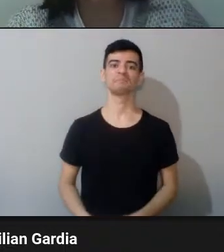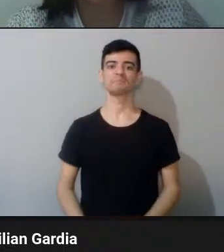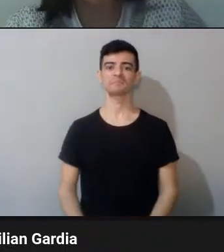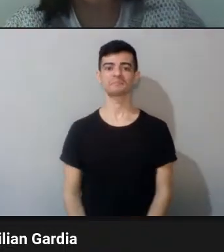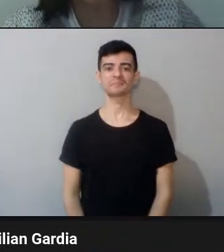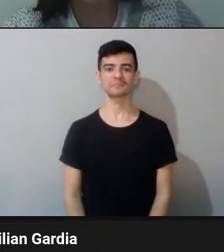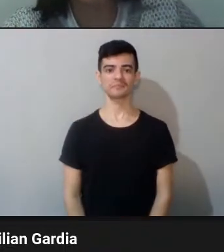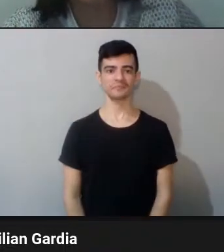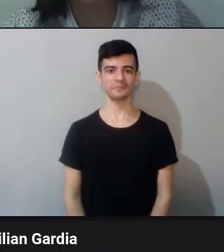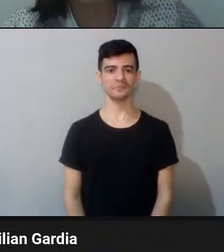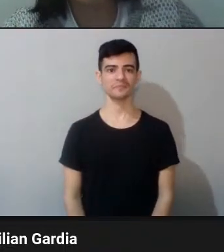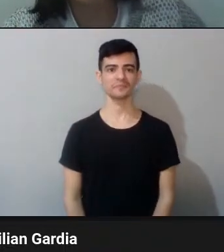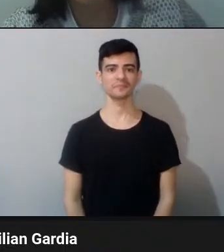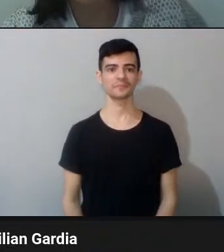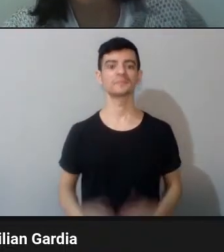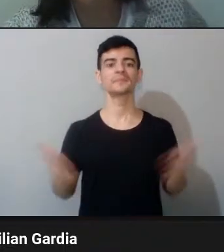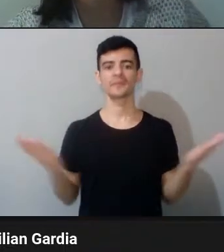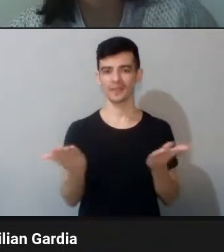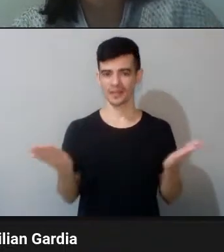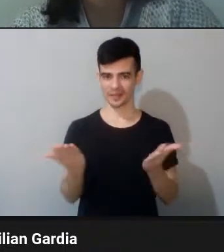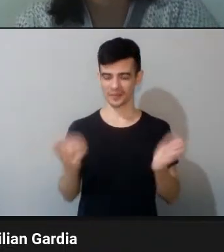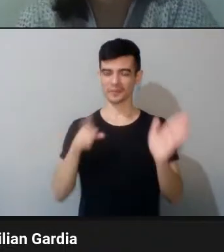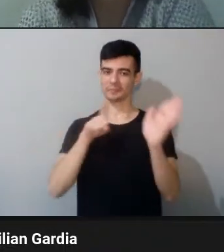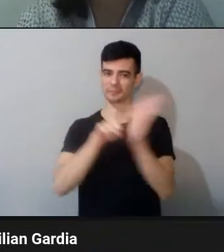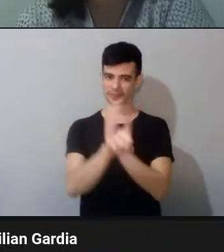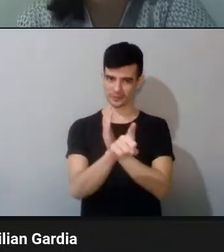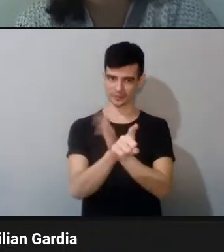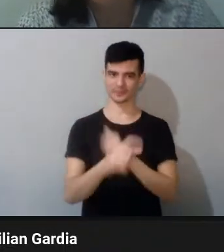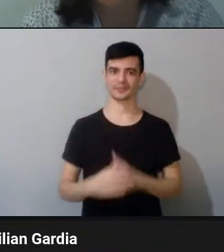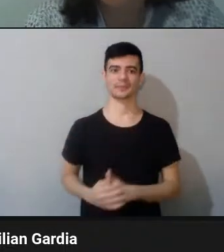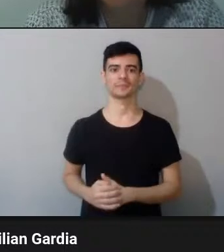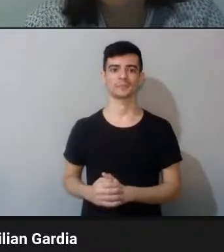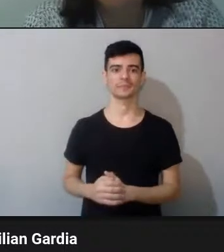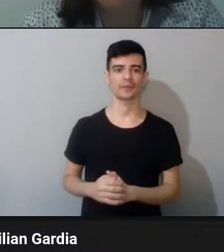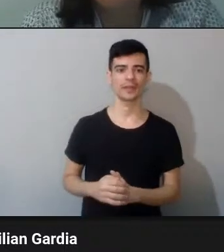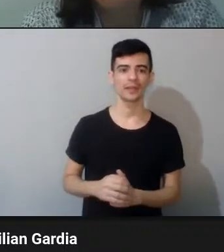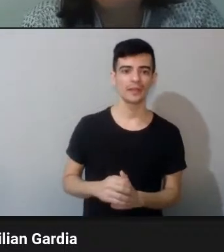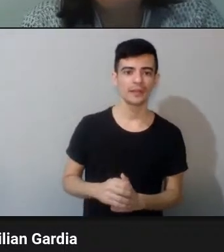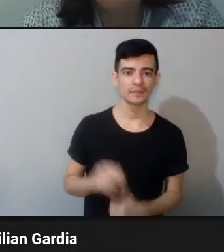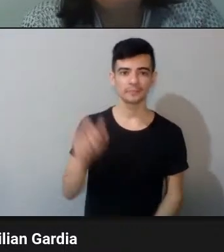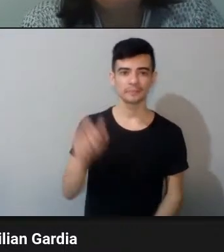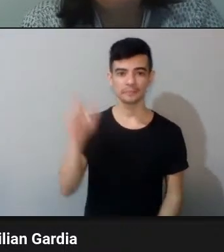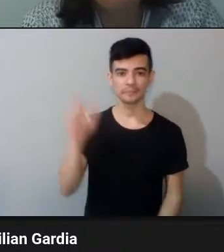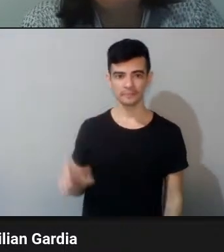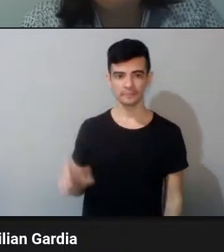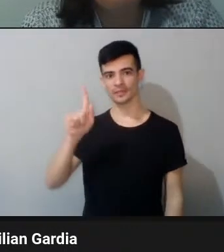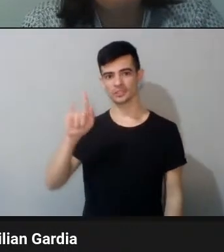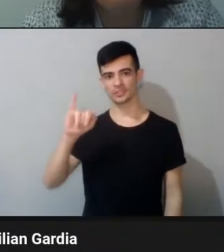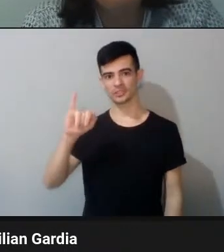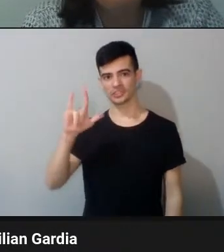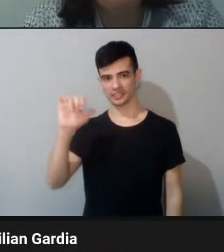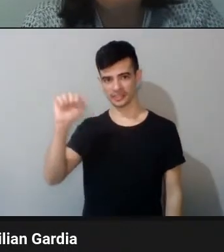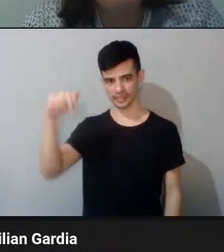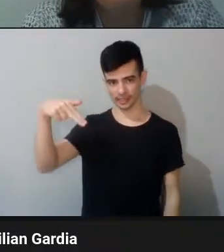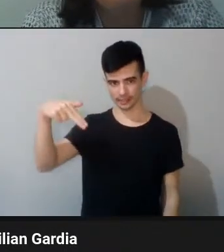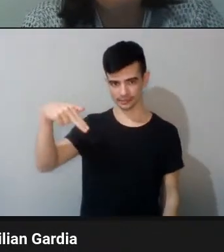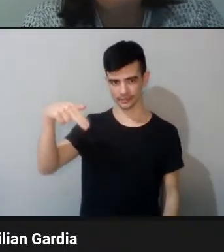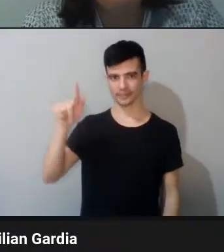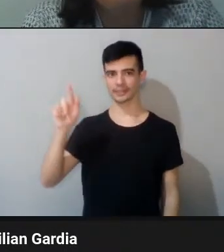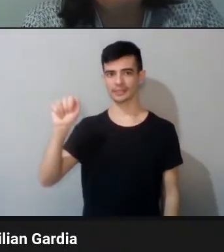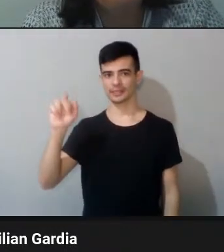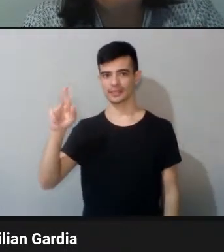aqui também tem uma outra questão da Gília Gárdia. Que relações podemos estabelecer entre o